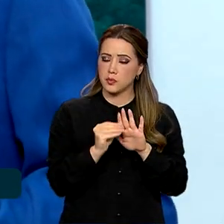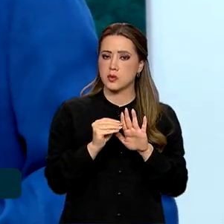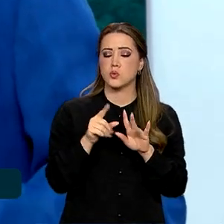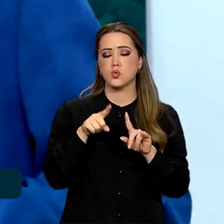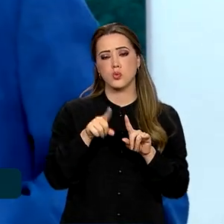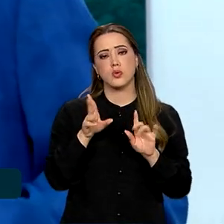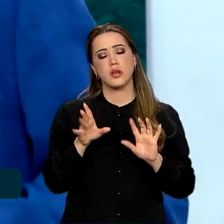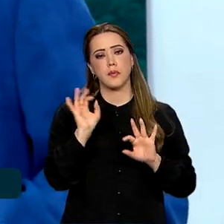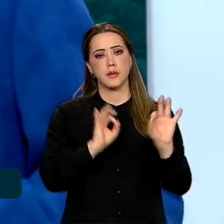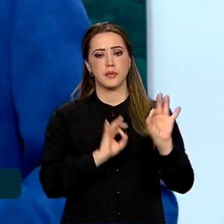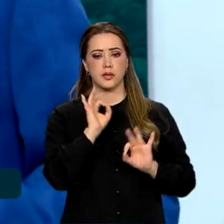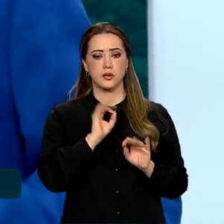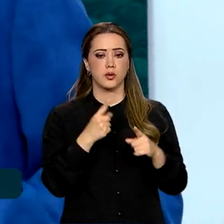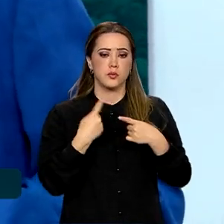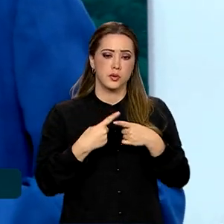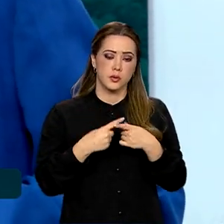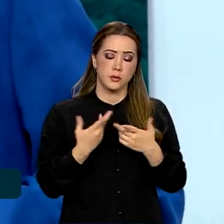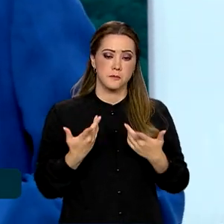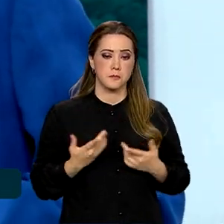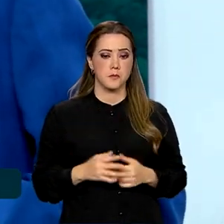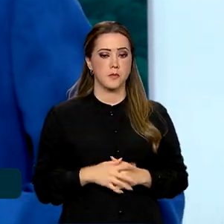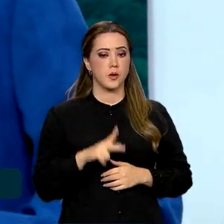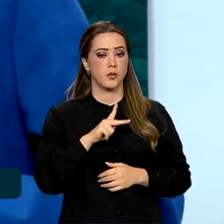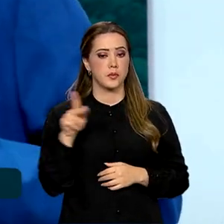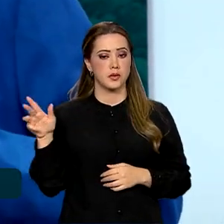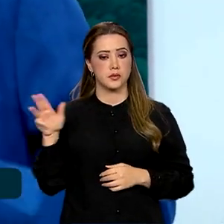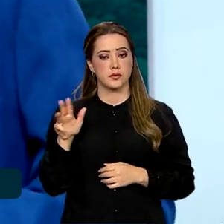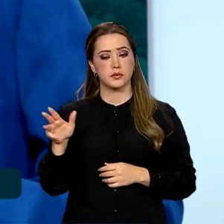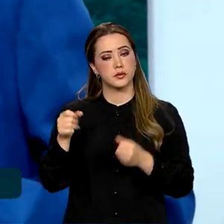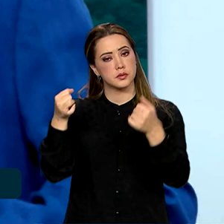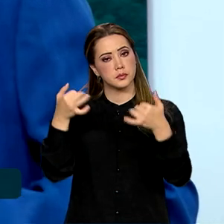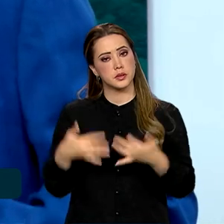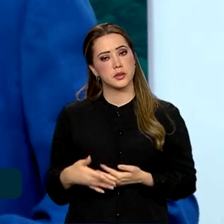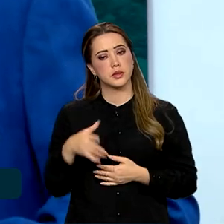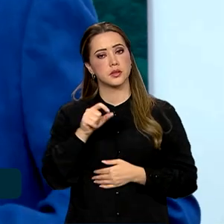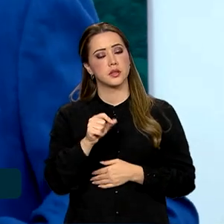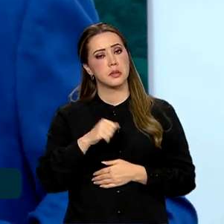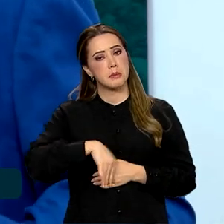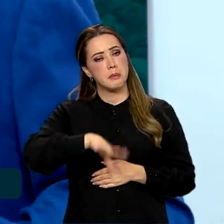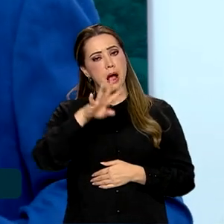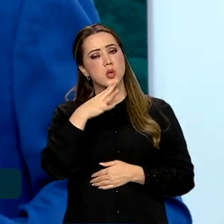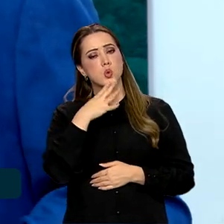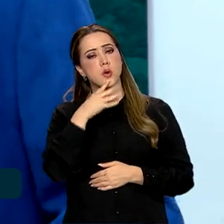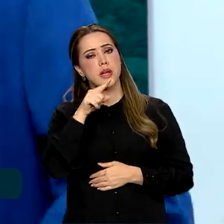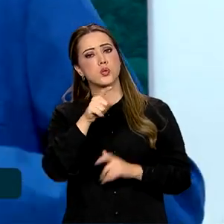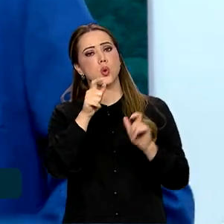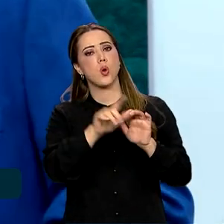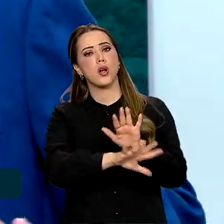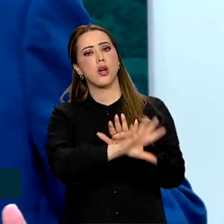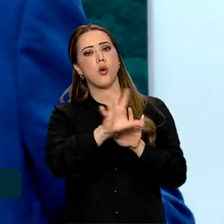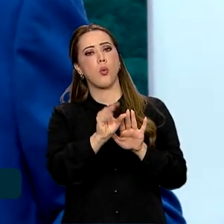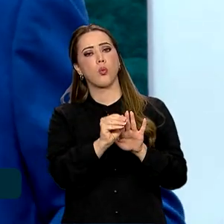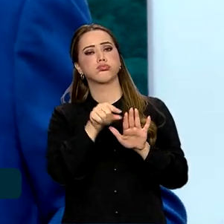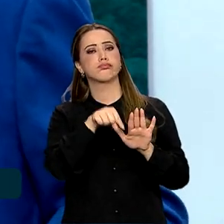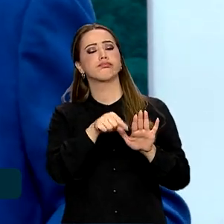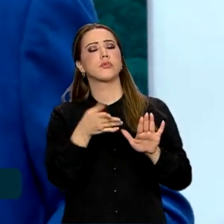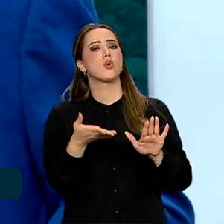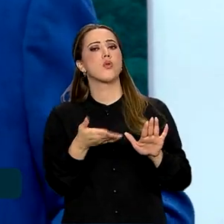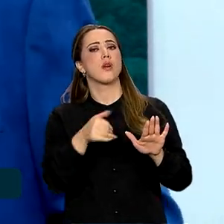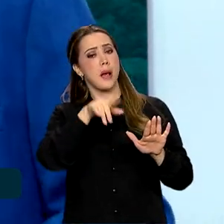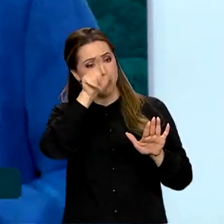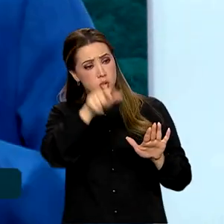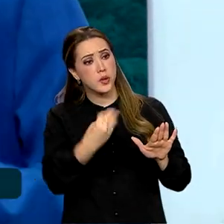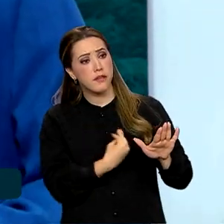uma preparatória. Por quê? O presidente diz assim, olha, quem mais conhece a Amazônia é quem vive na